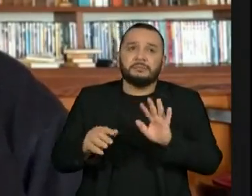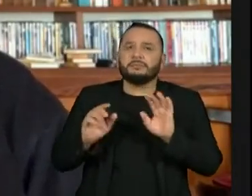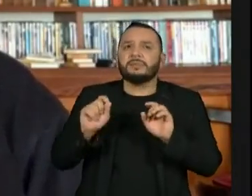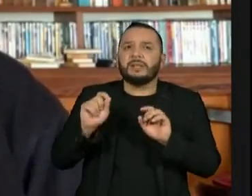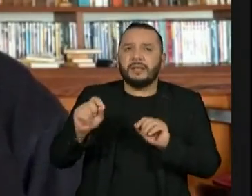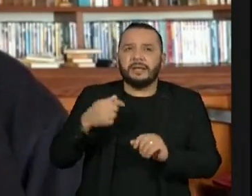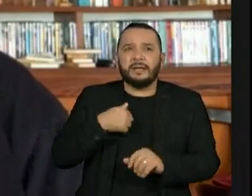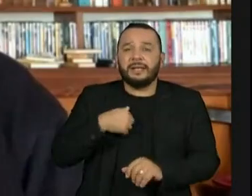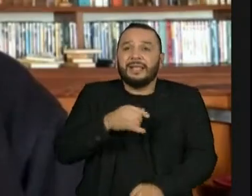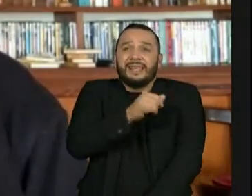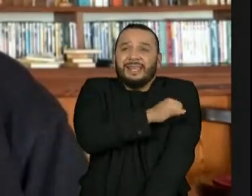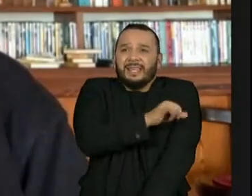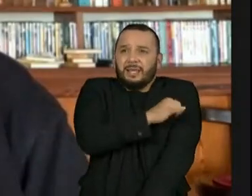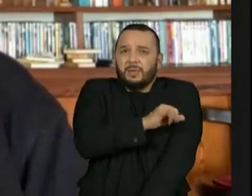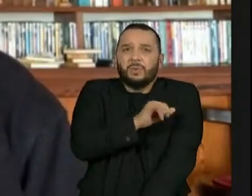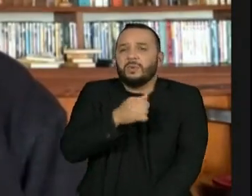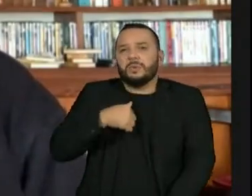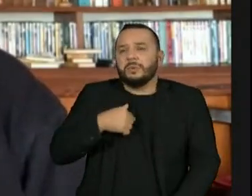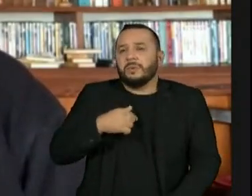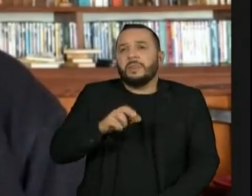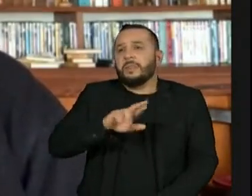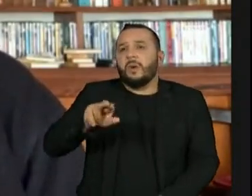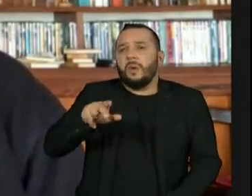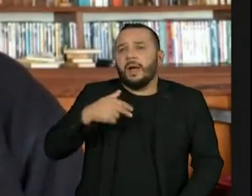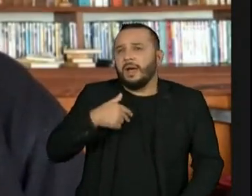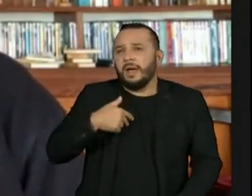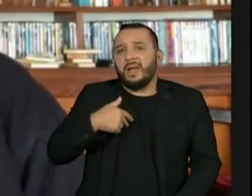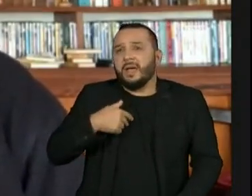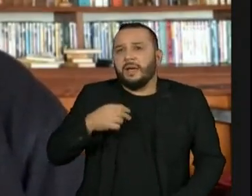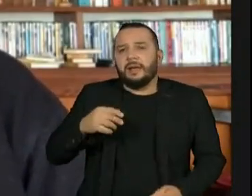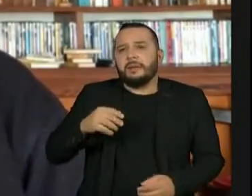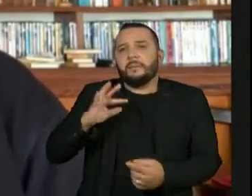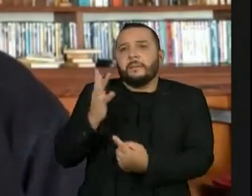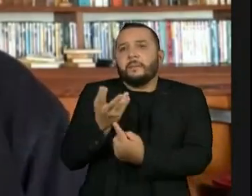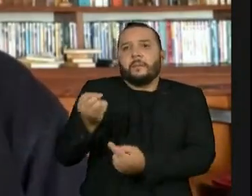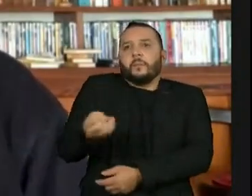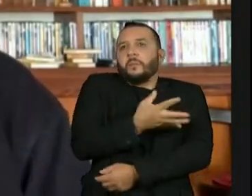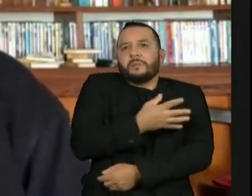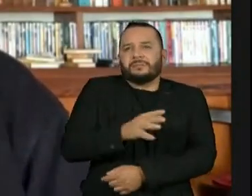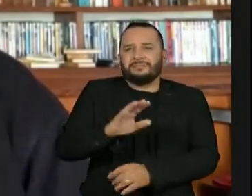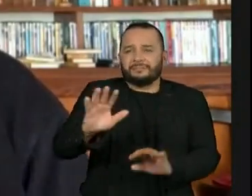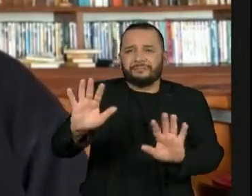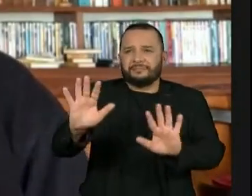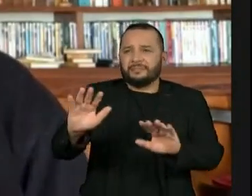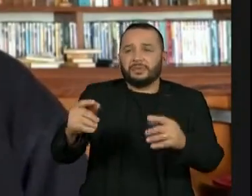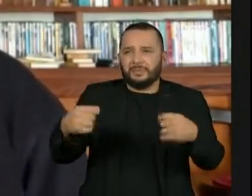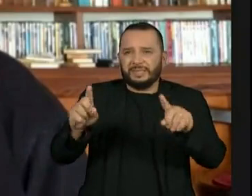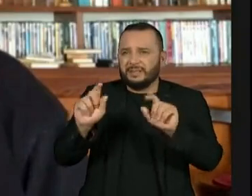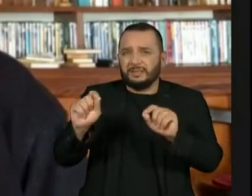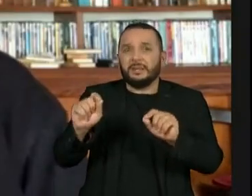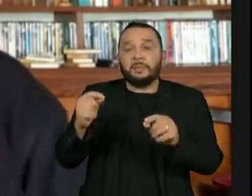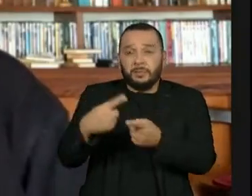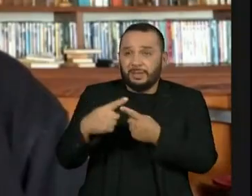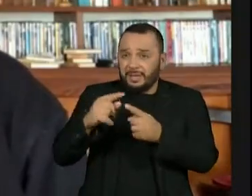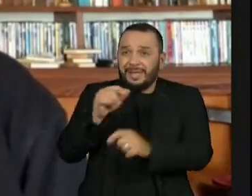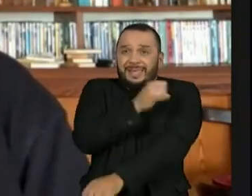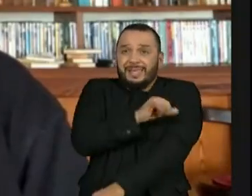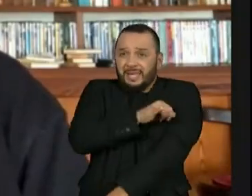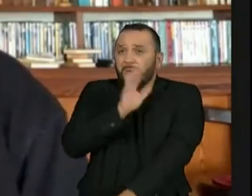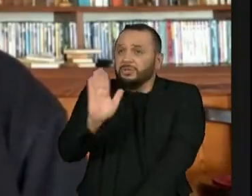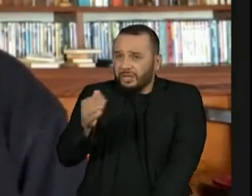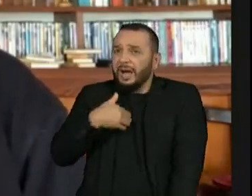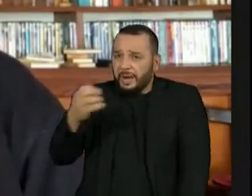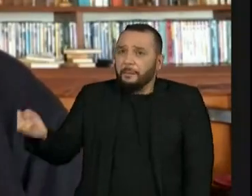Rio não era modernista, nem precisava ser porque já era moderno. Então, não há contraposição com o São Paulo, o Rio não disputa